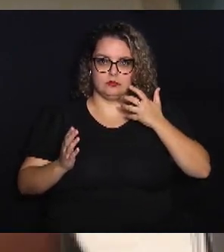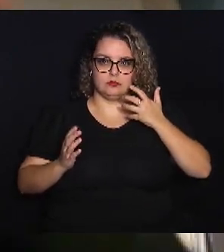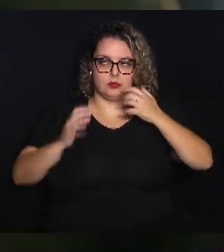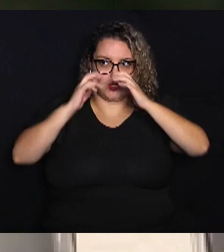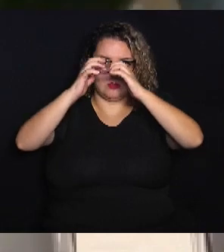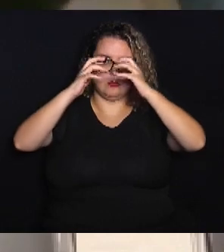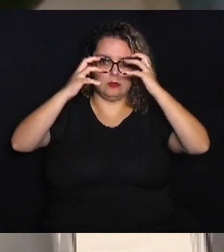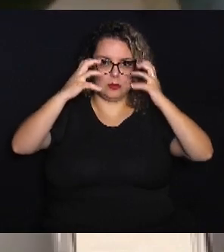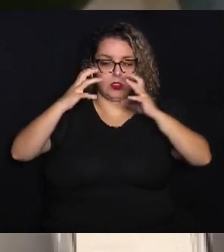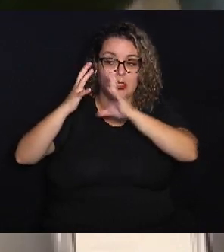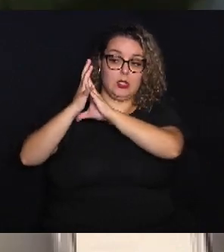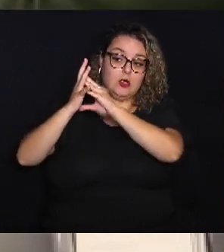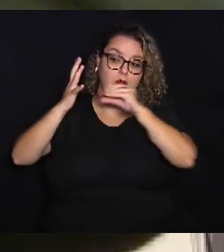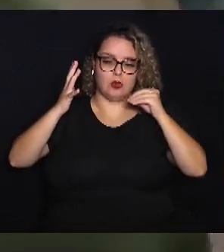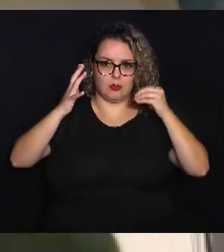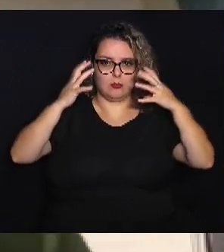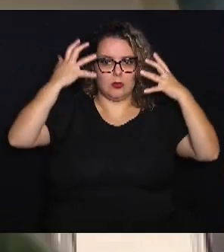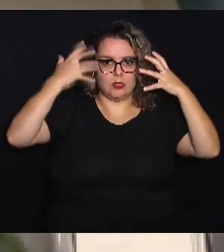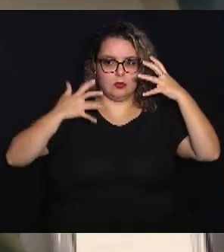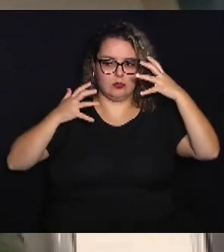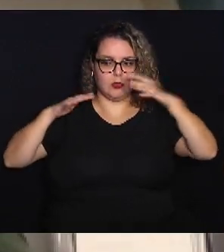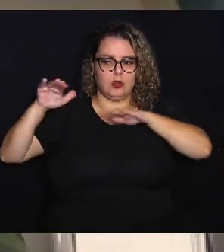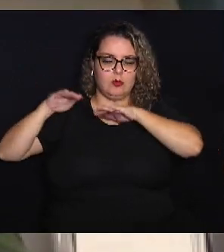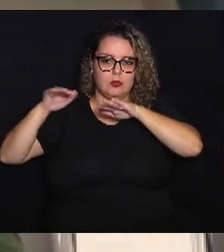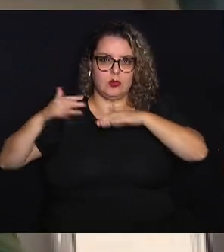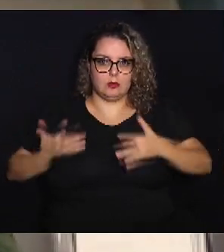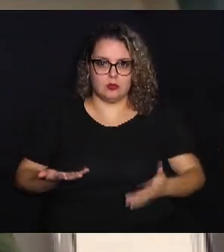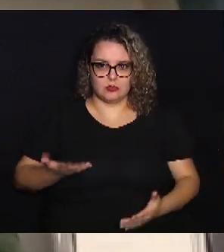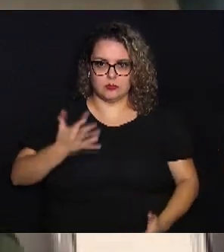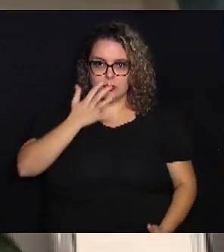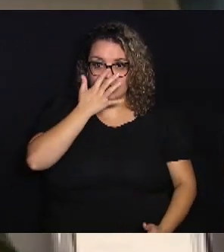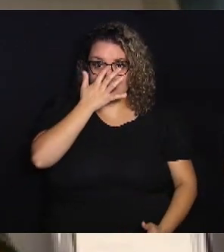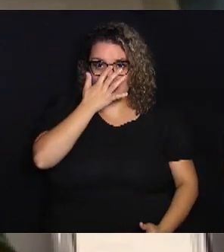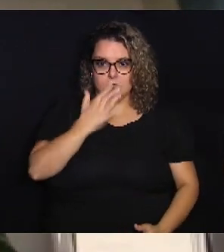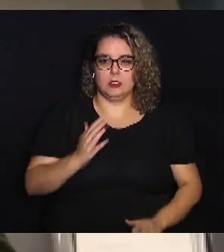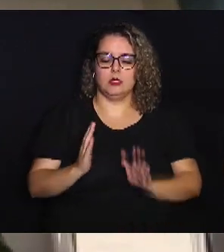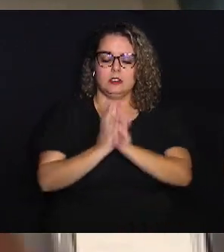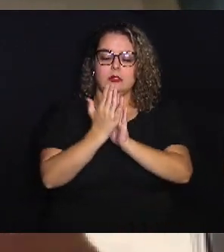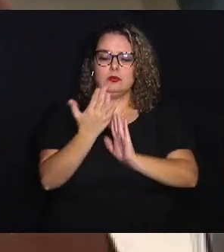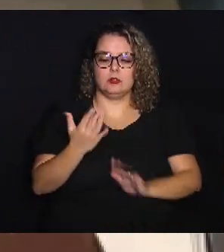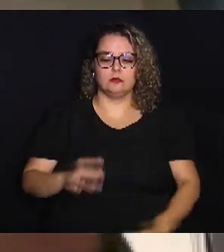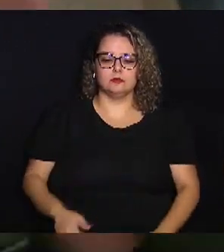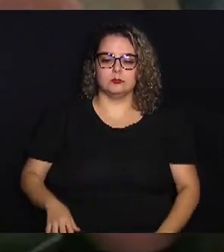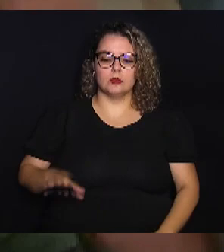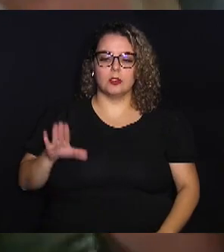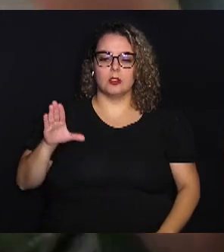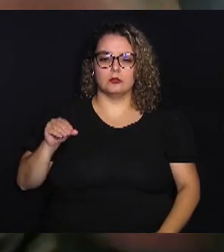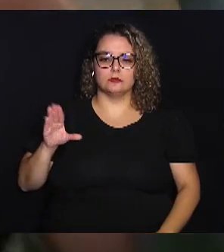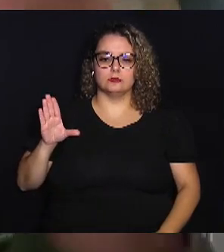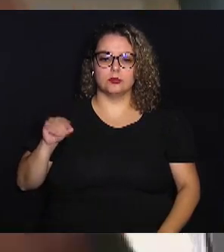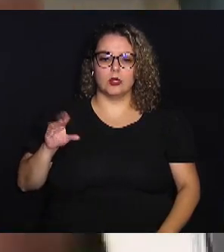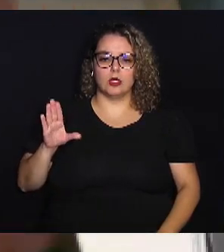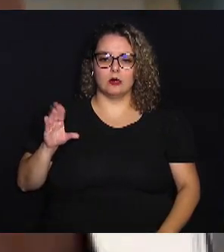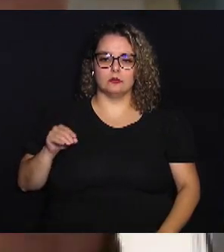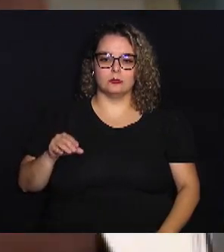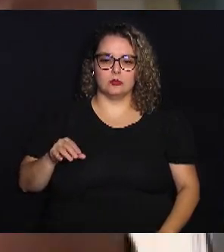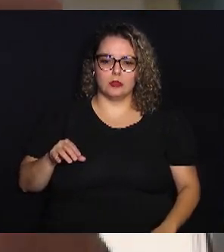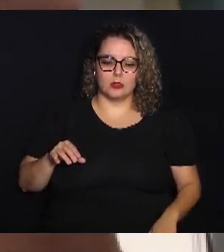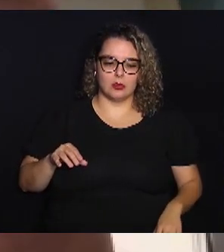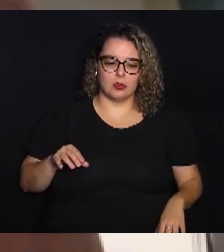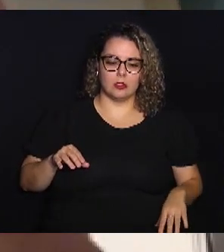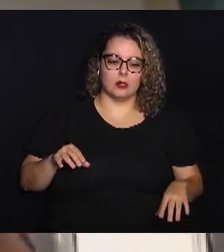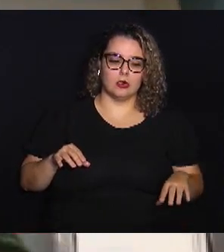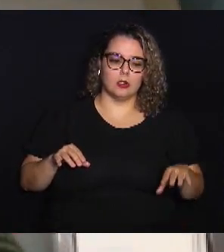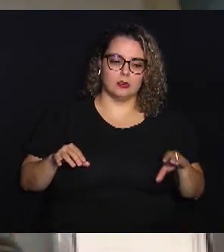cérebro copie o movimento do outro lado. Por espelhagem.